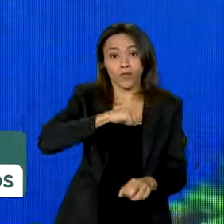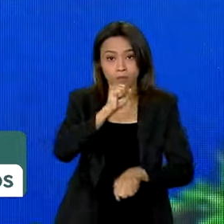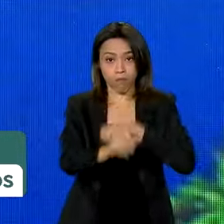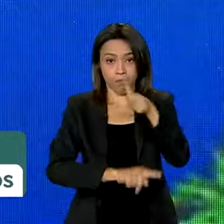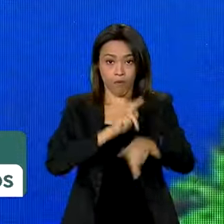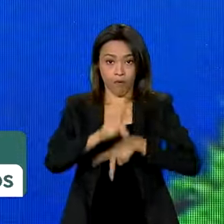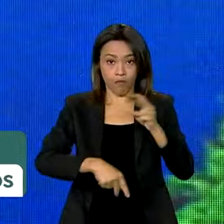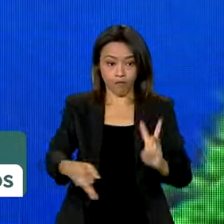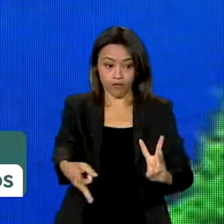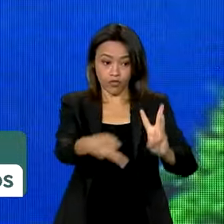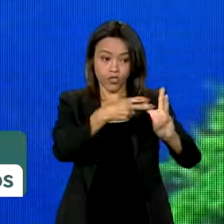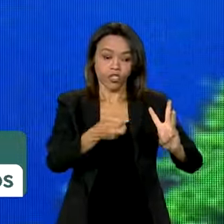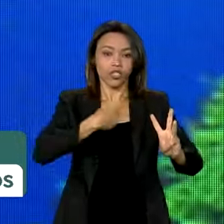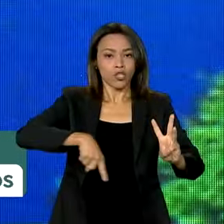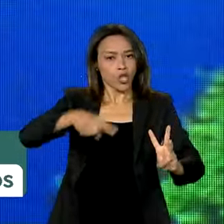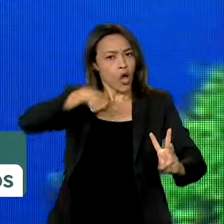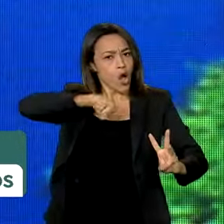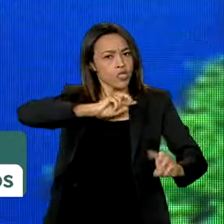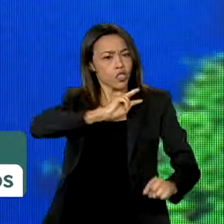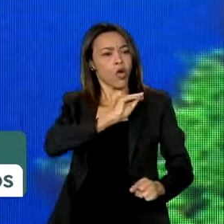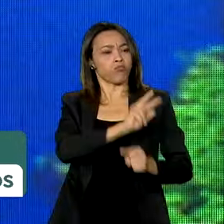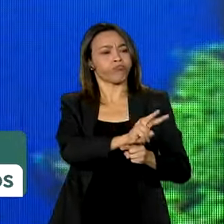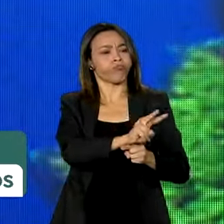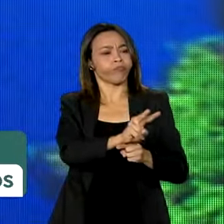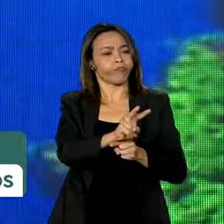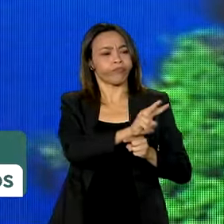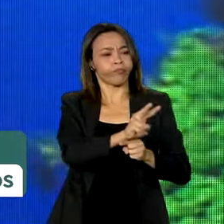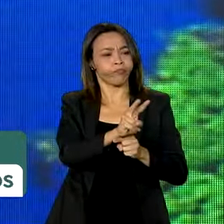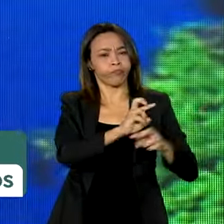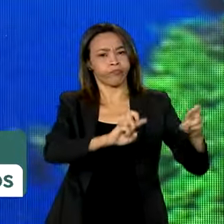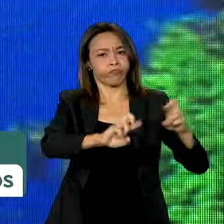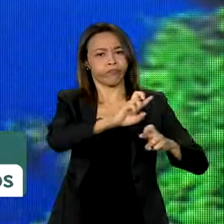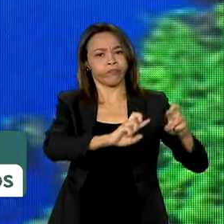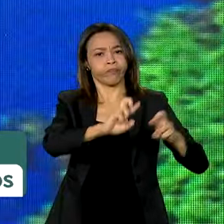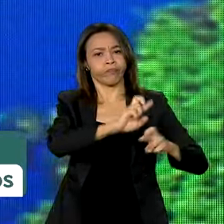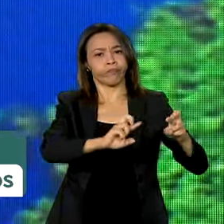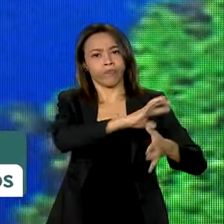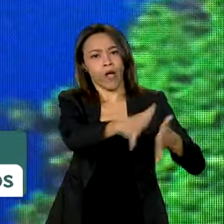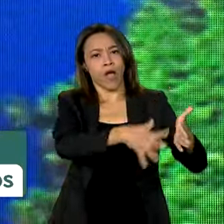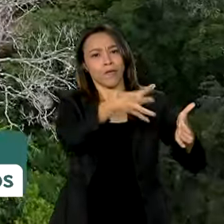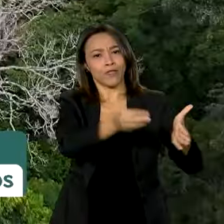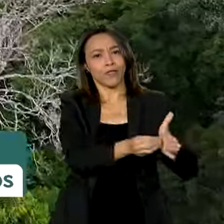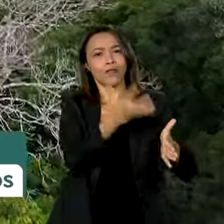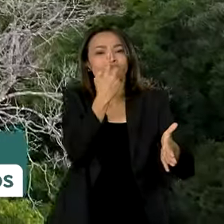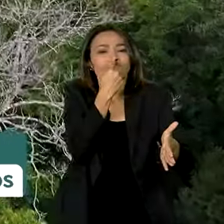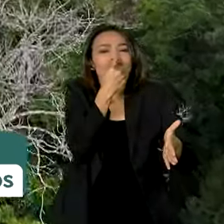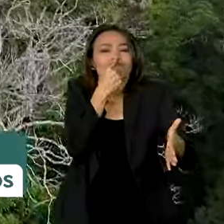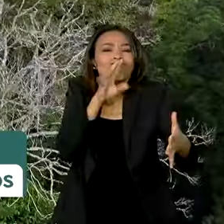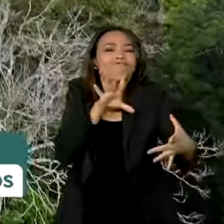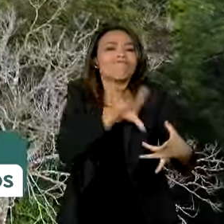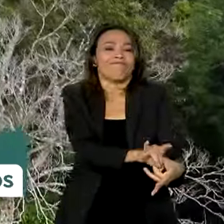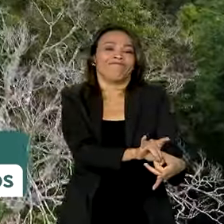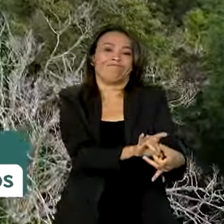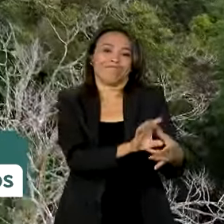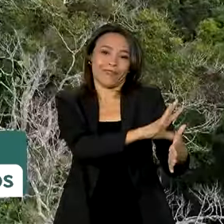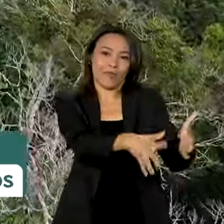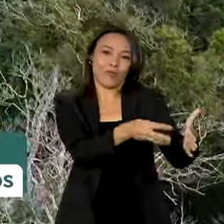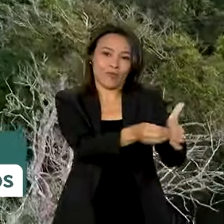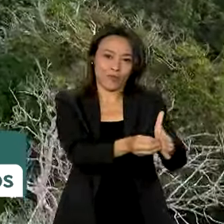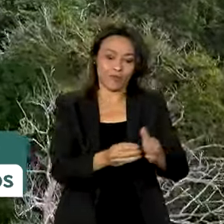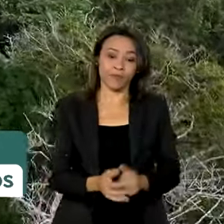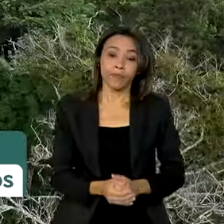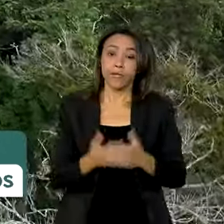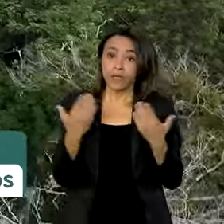somos as guardiões da Amazônia, porque somos a própria Amazônia. Mas enquanto o relatório anual do